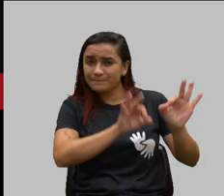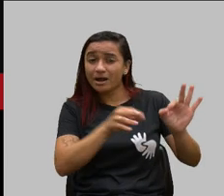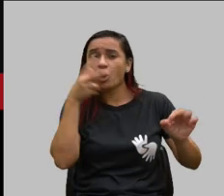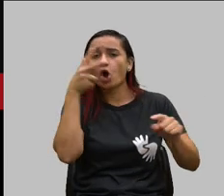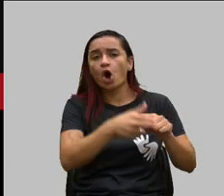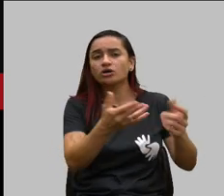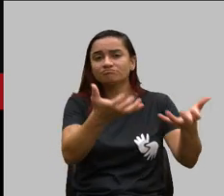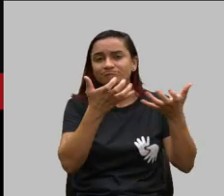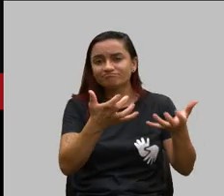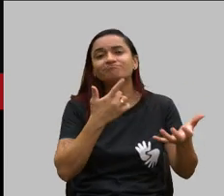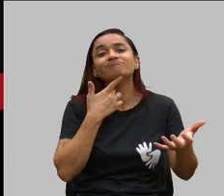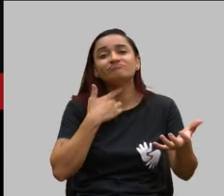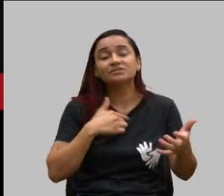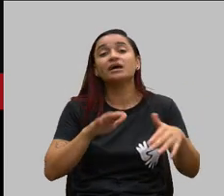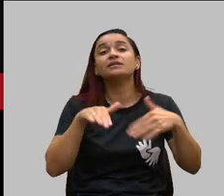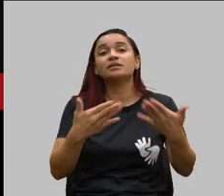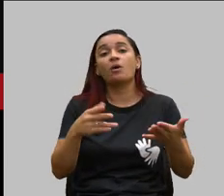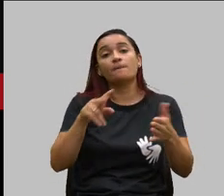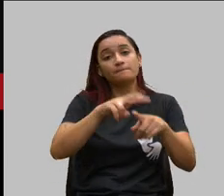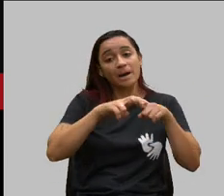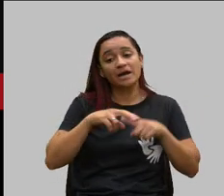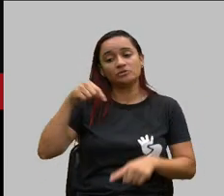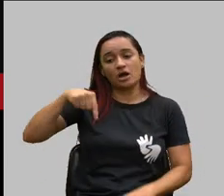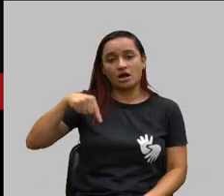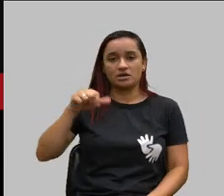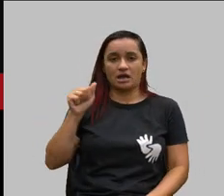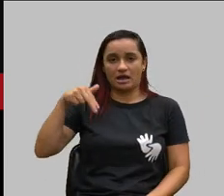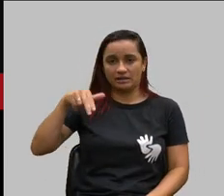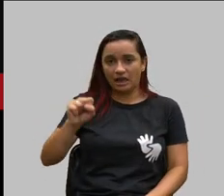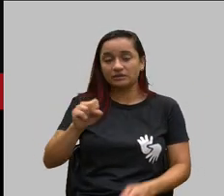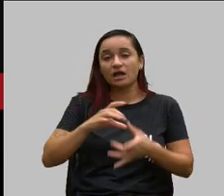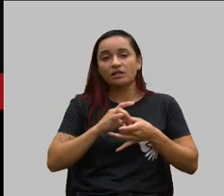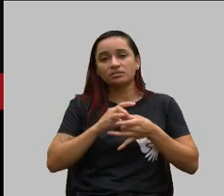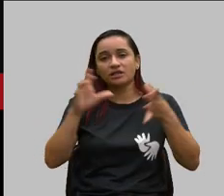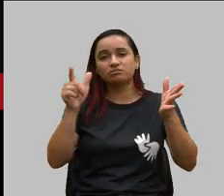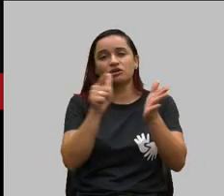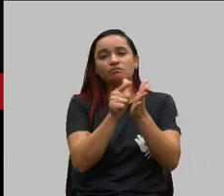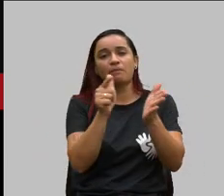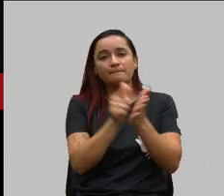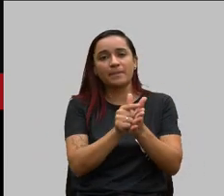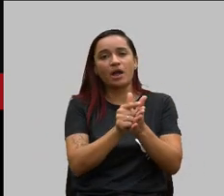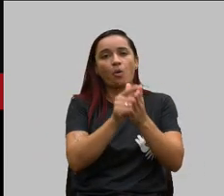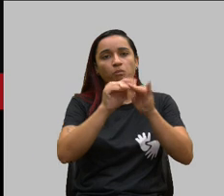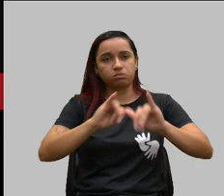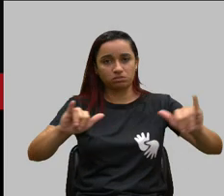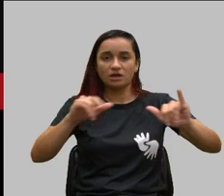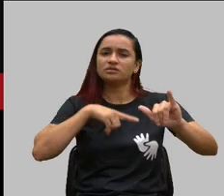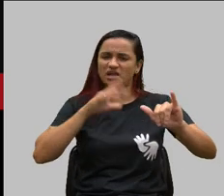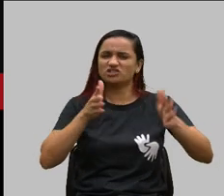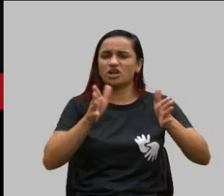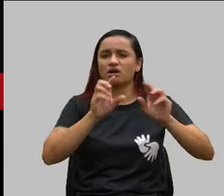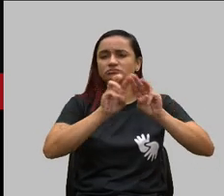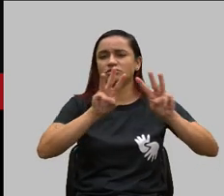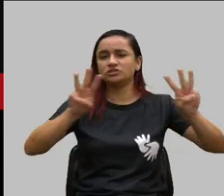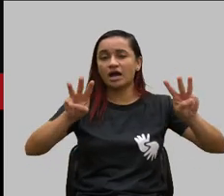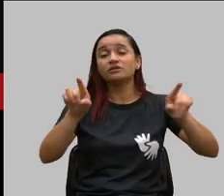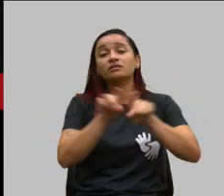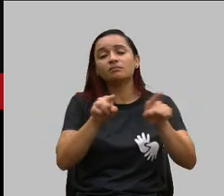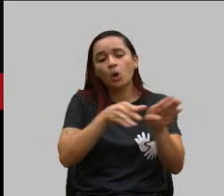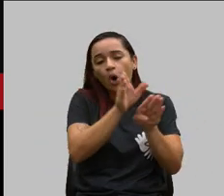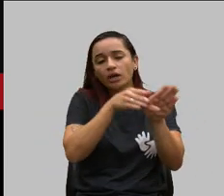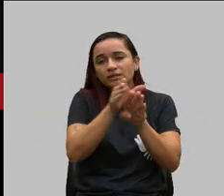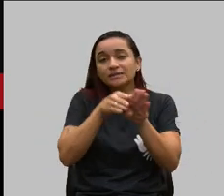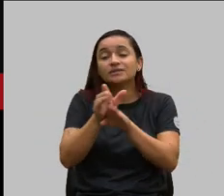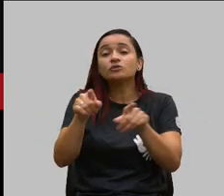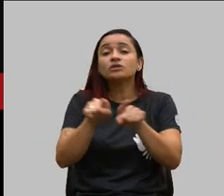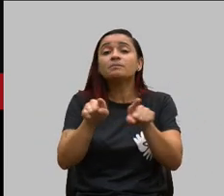a agência ela disponibiliza uma cartilha que está no site ela disponibiliza um guia de planos